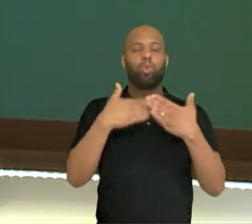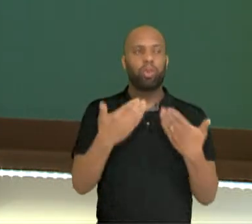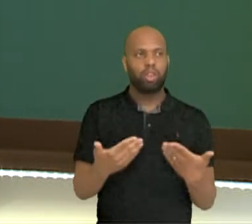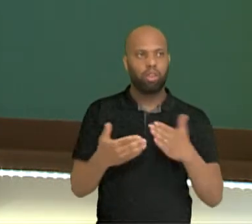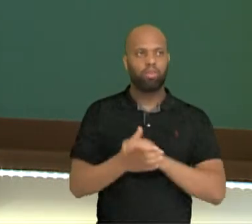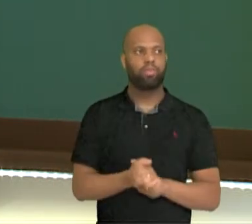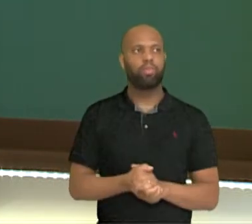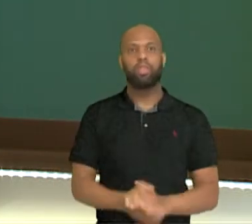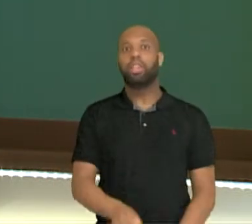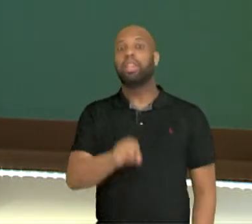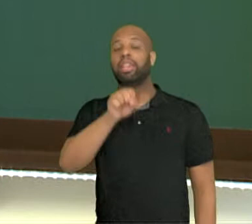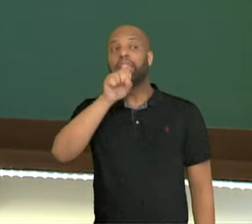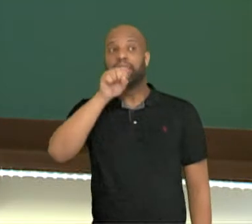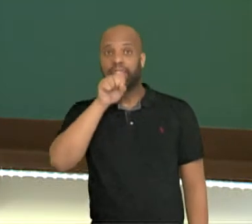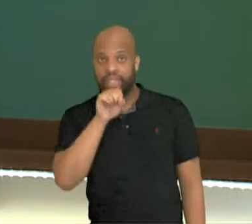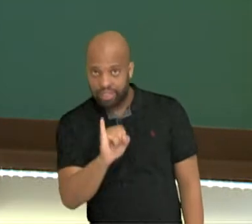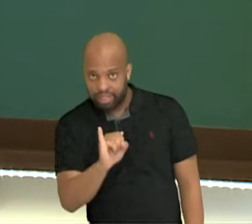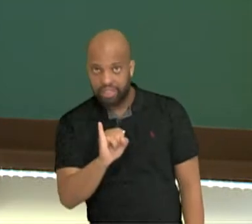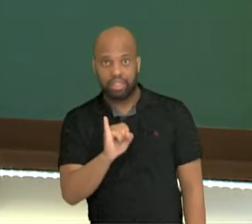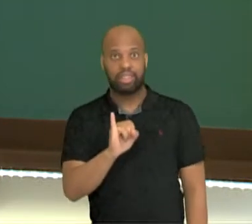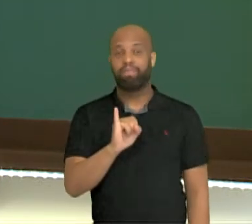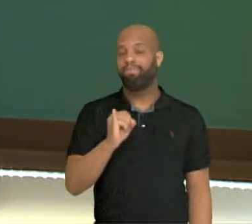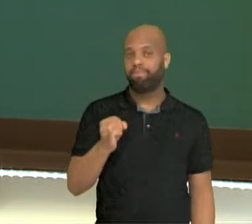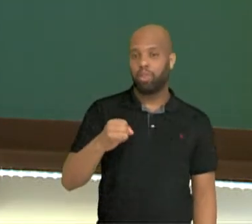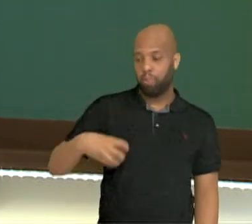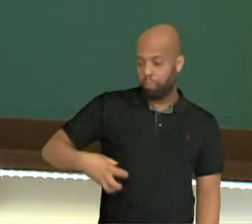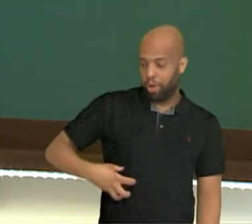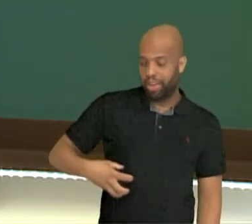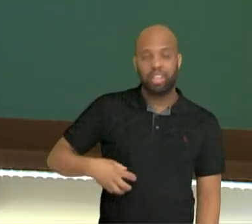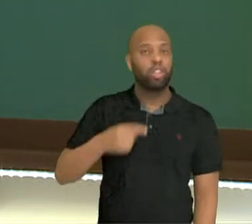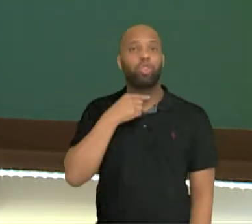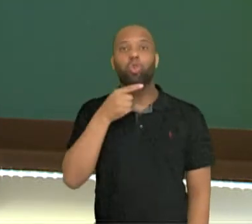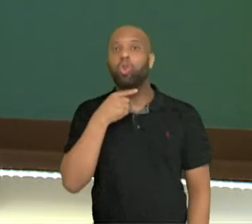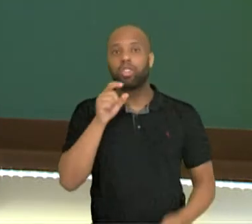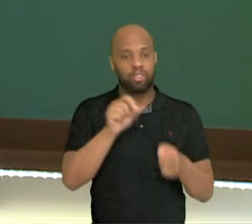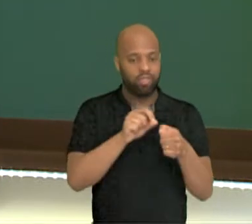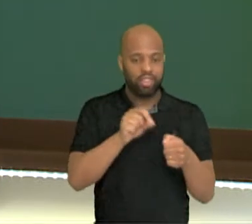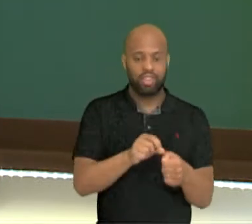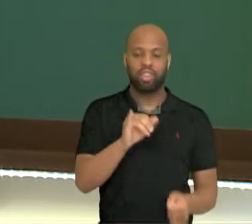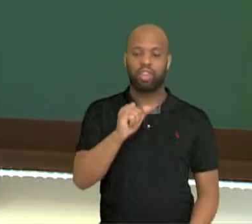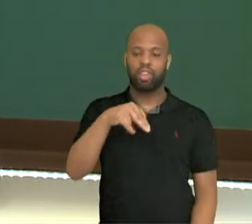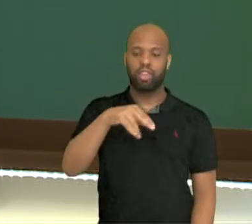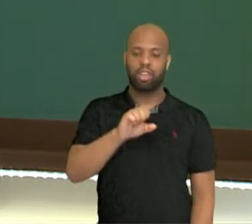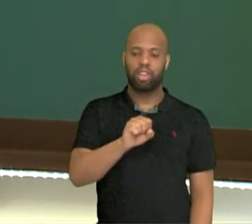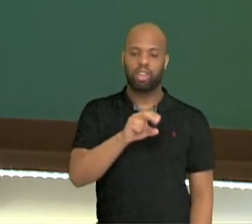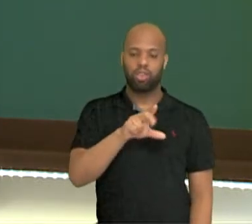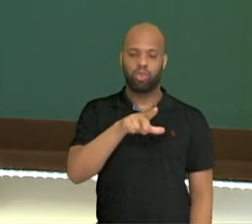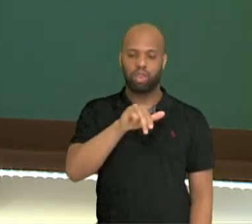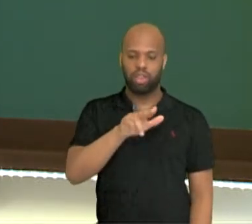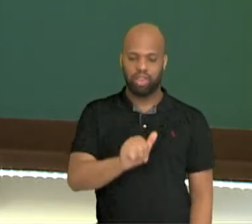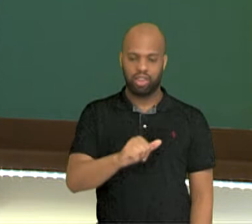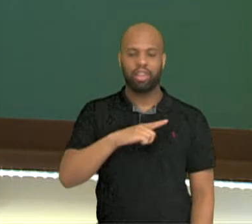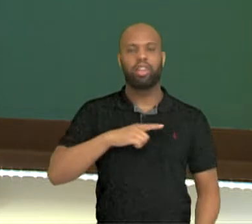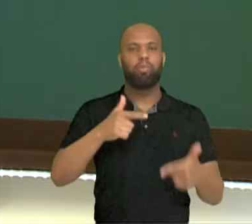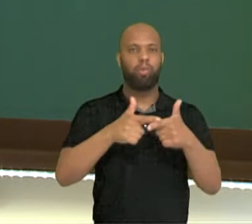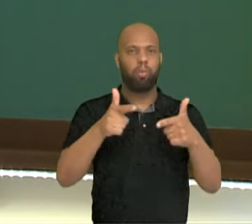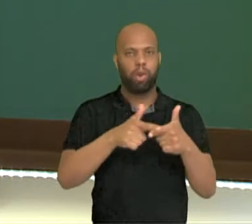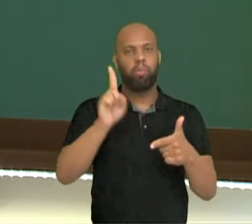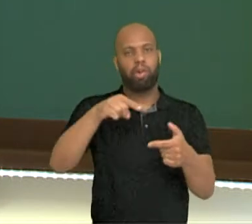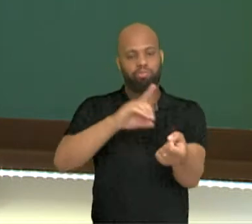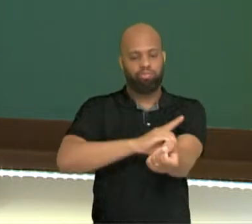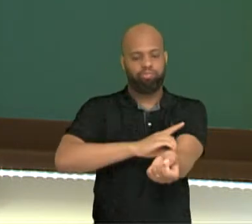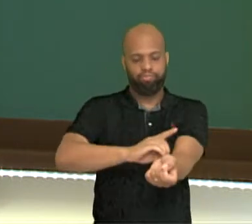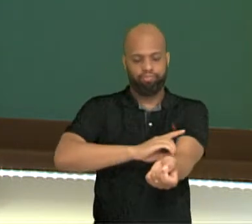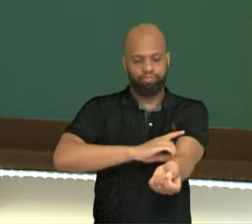Quando o pâncreas não consegue produzir essa insulina, nós temos o problema do